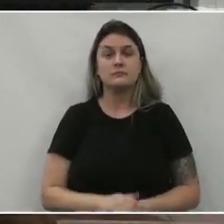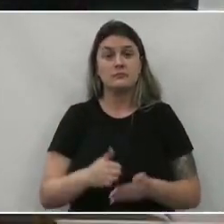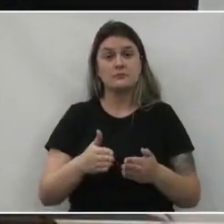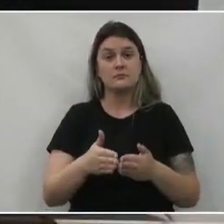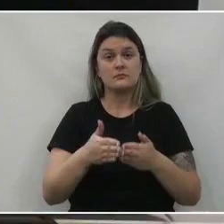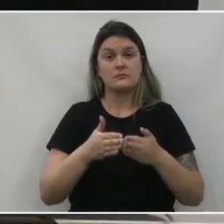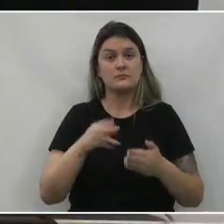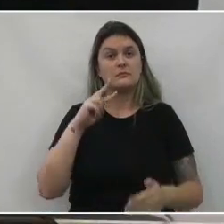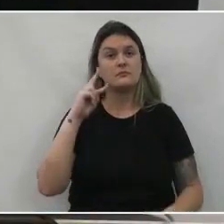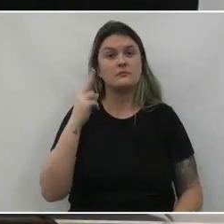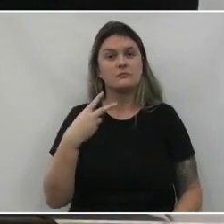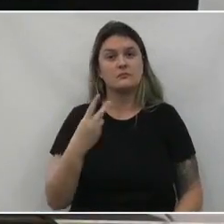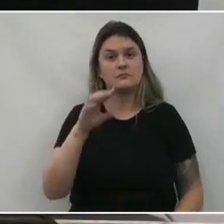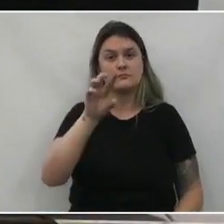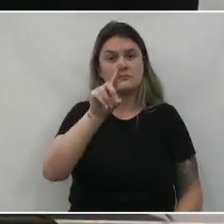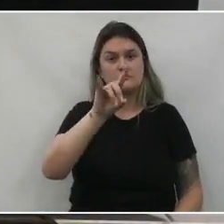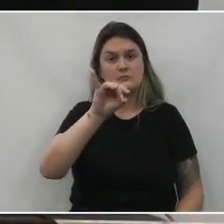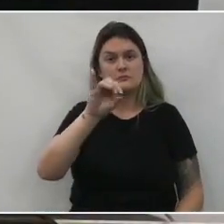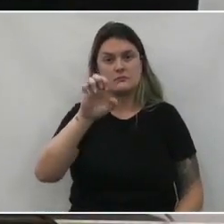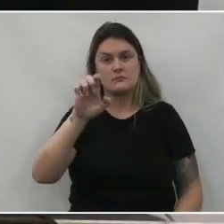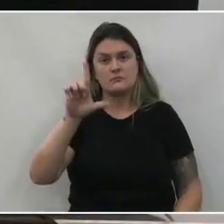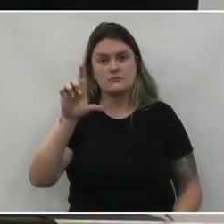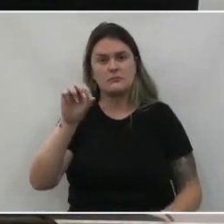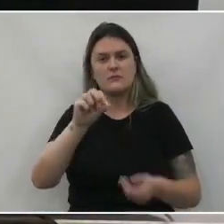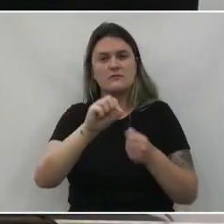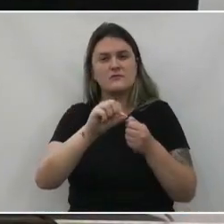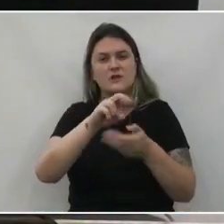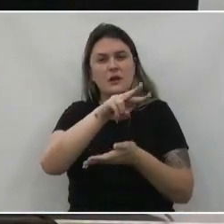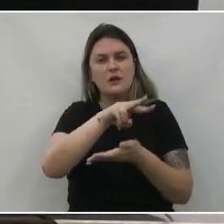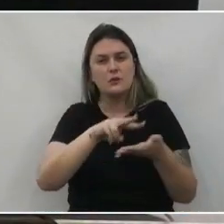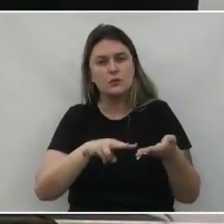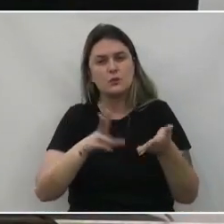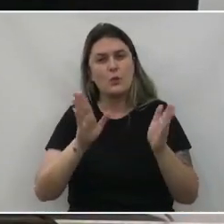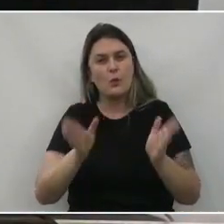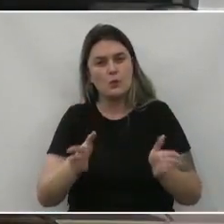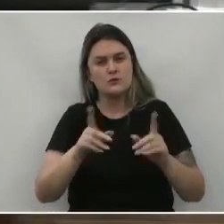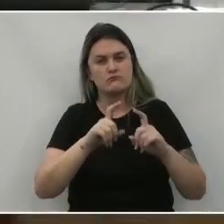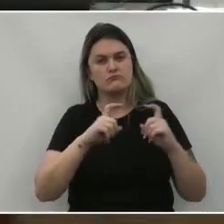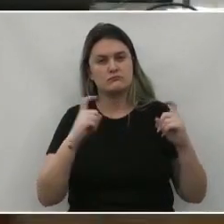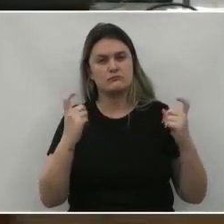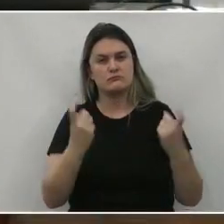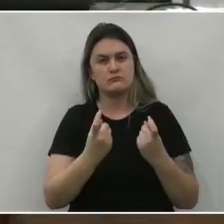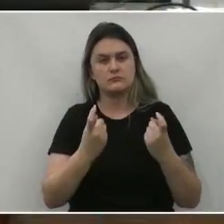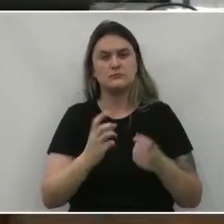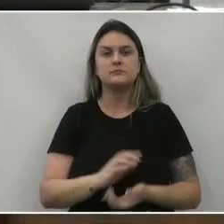Solicito ao vereador Diego dos Santos para que proceda a leitura da matéria constante do expediente do dia.